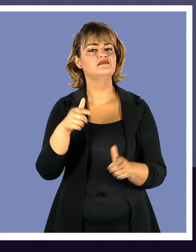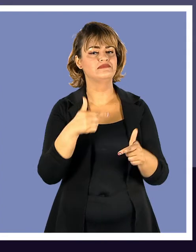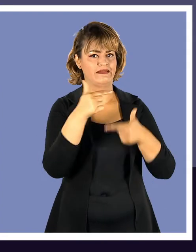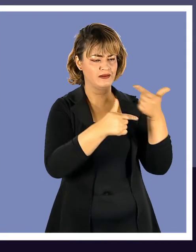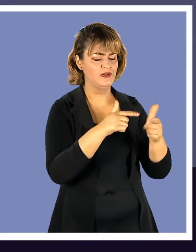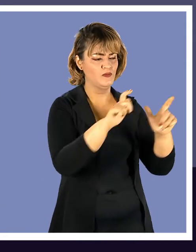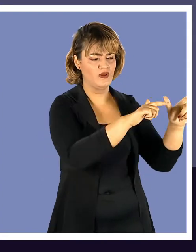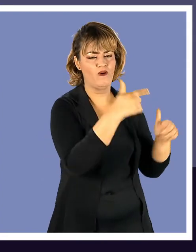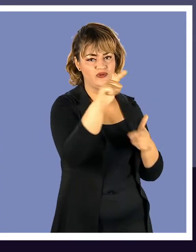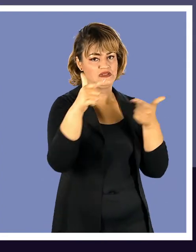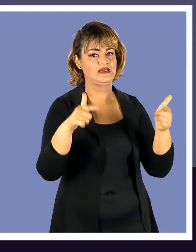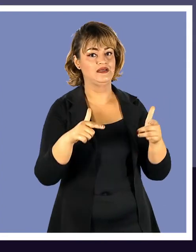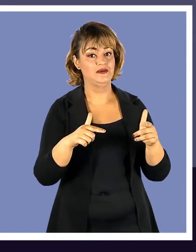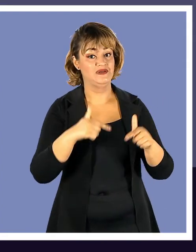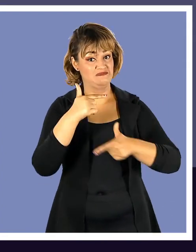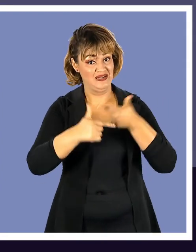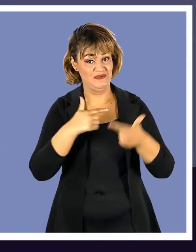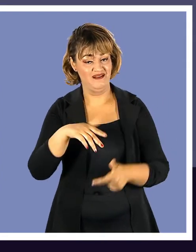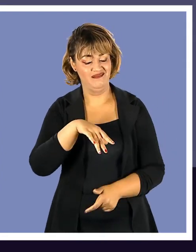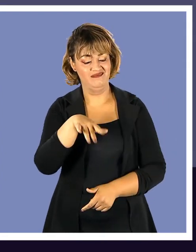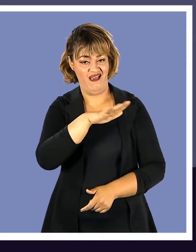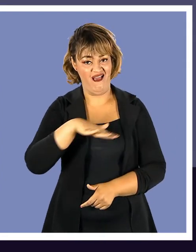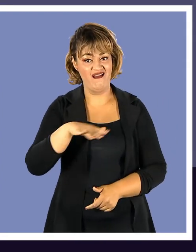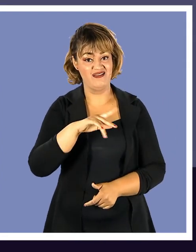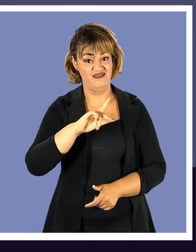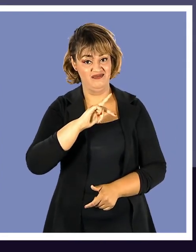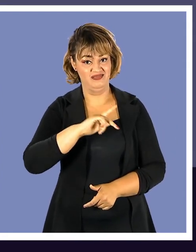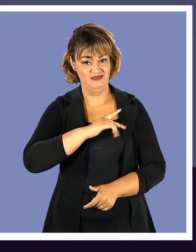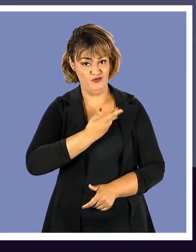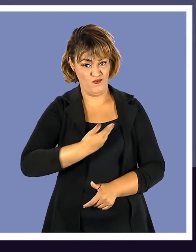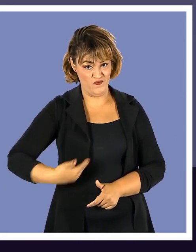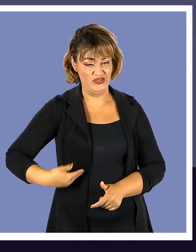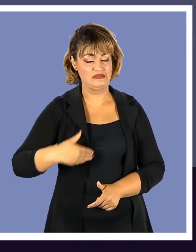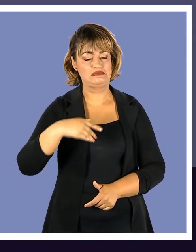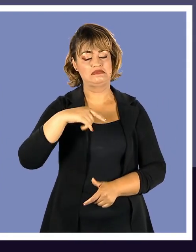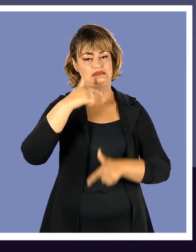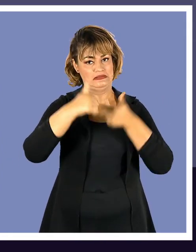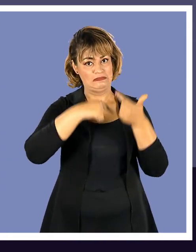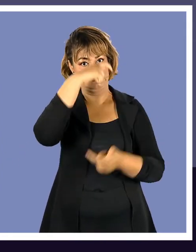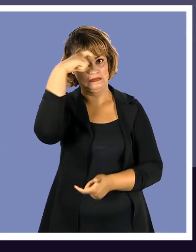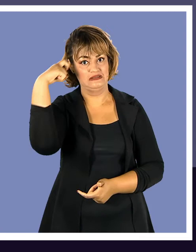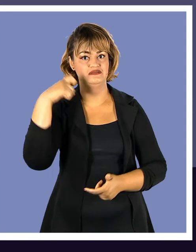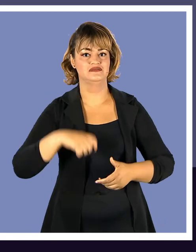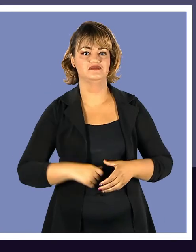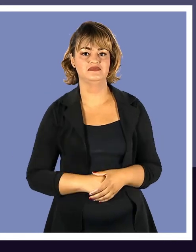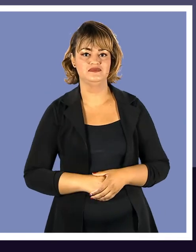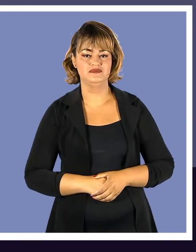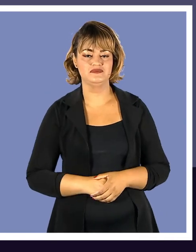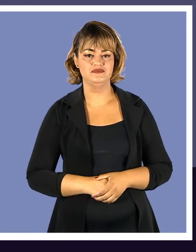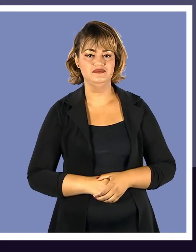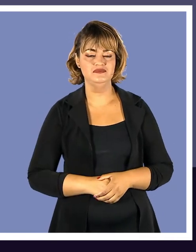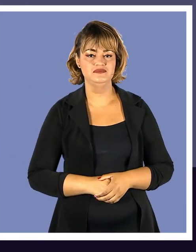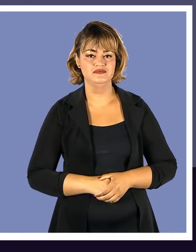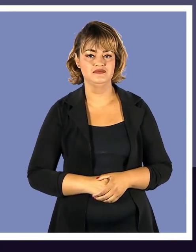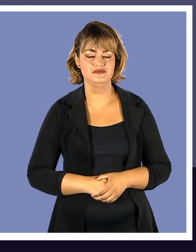também é na política, mas para estar na política, olha, eu vou dizer que é, sabe, é uma luta cotidiana.